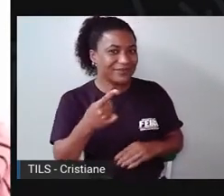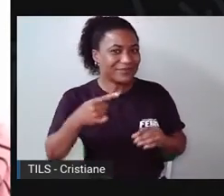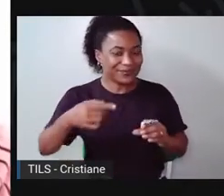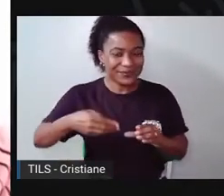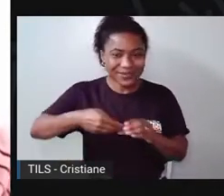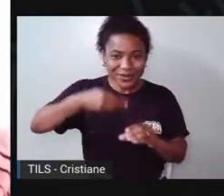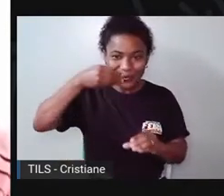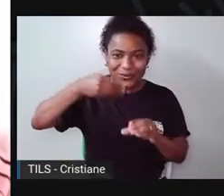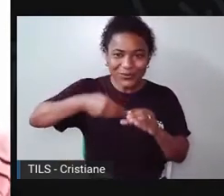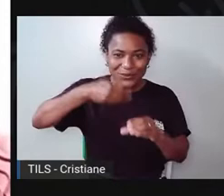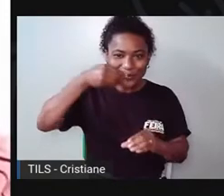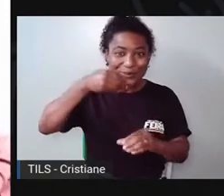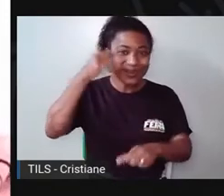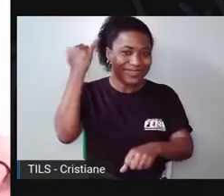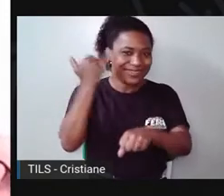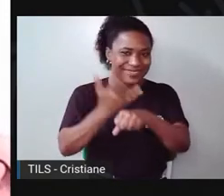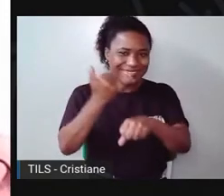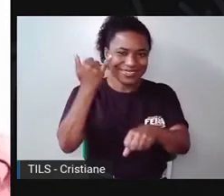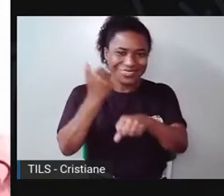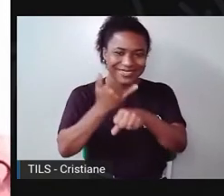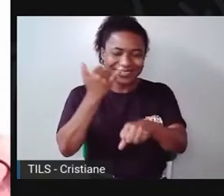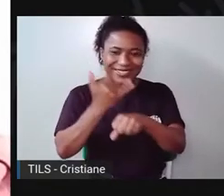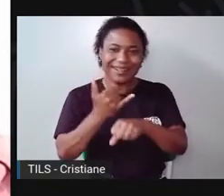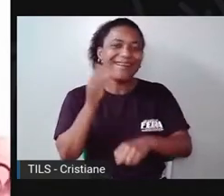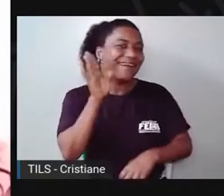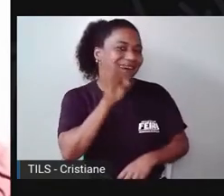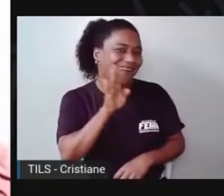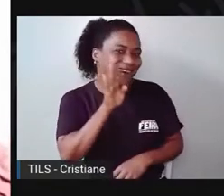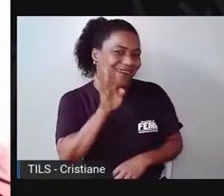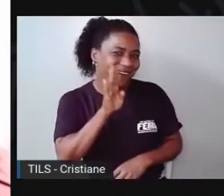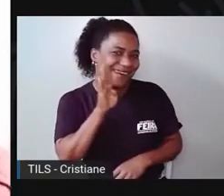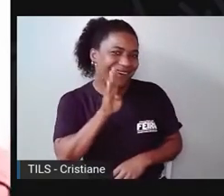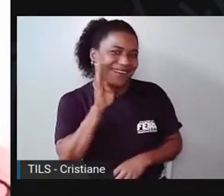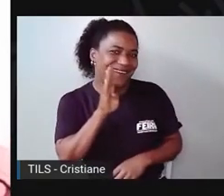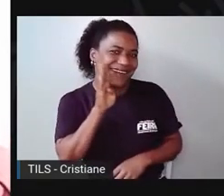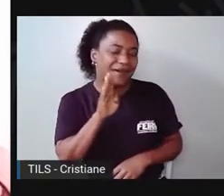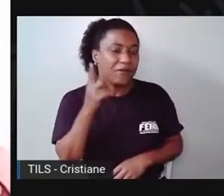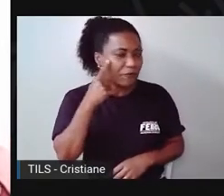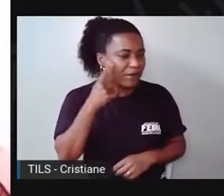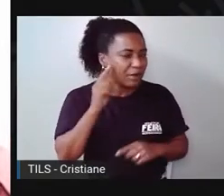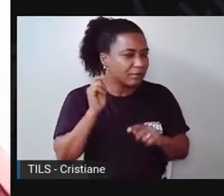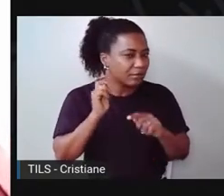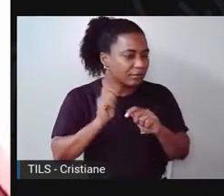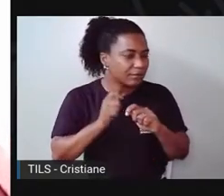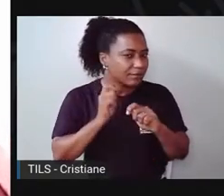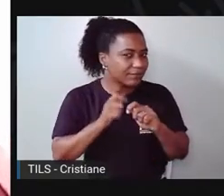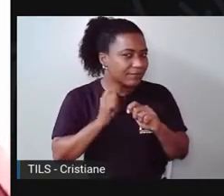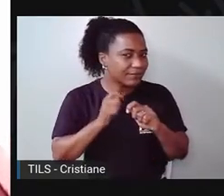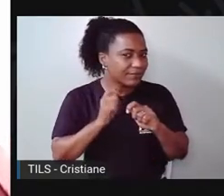De metal. Que legal. Olha o som dessa colher. Hum, quero ver.